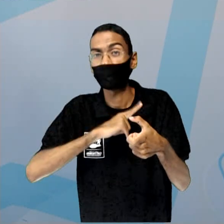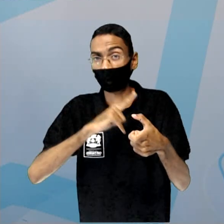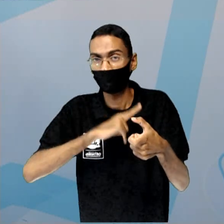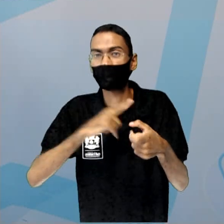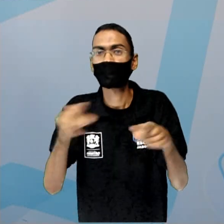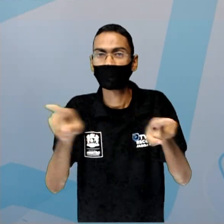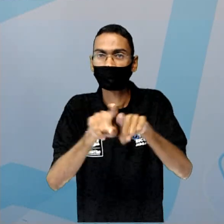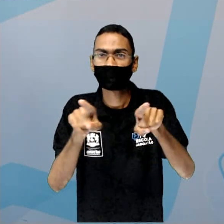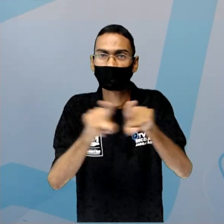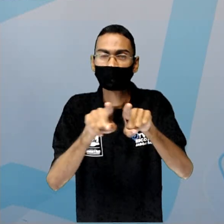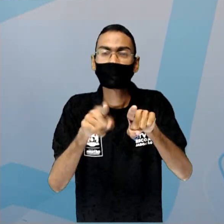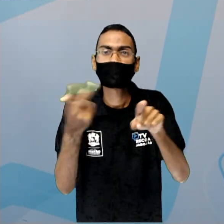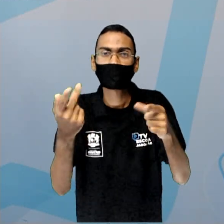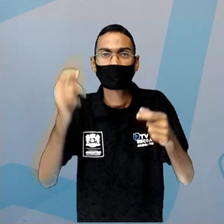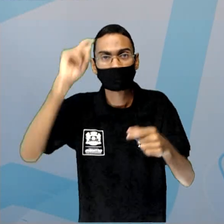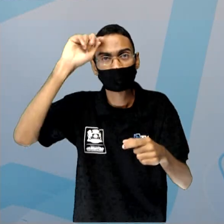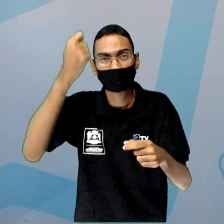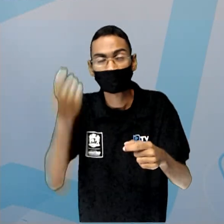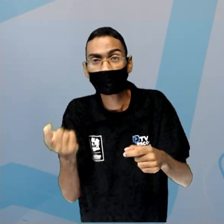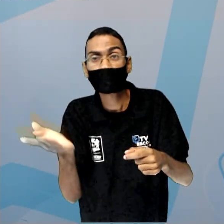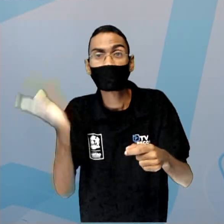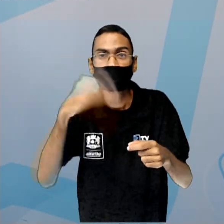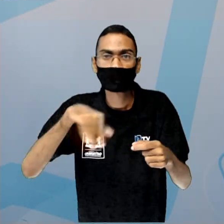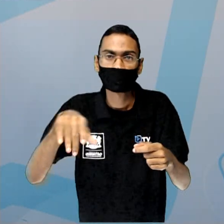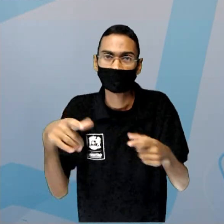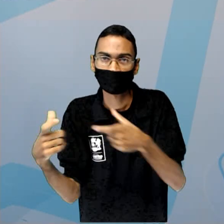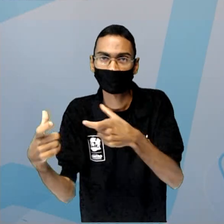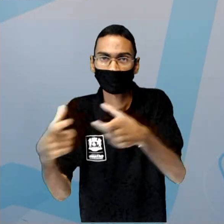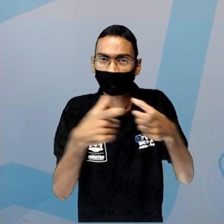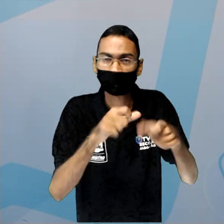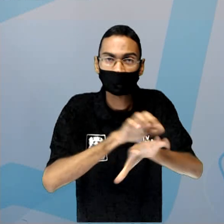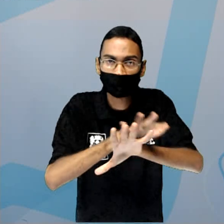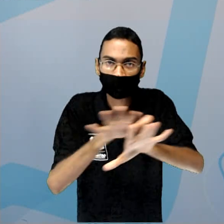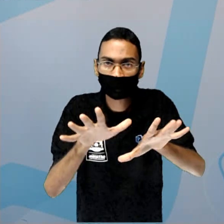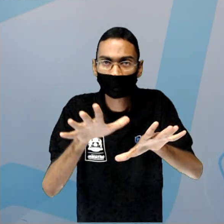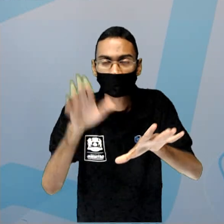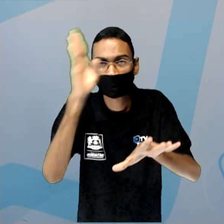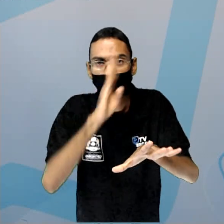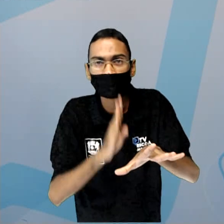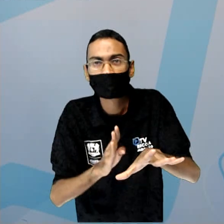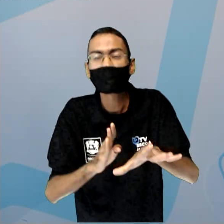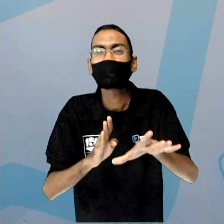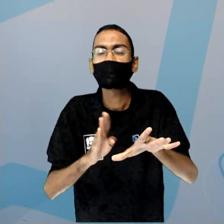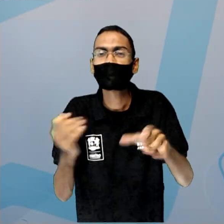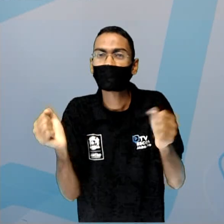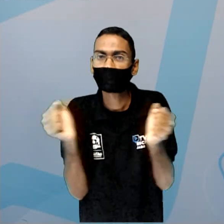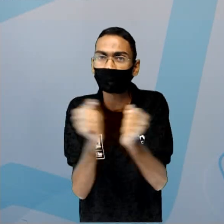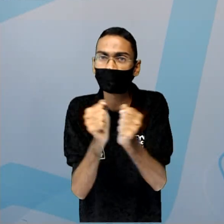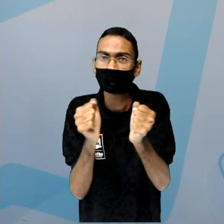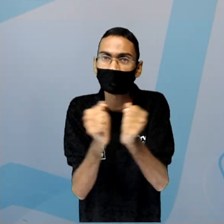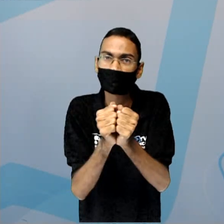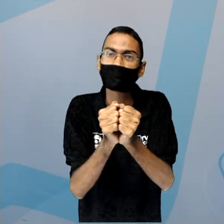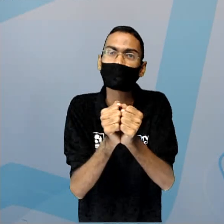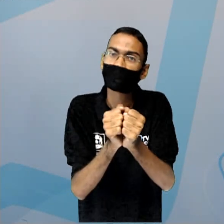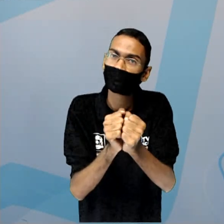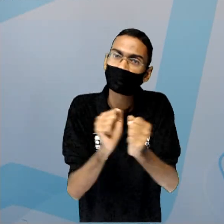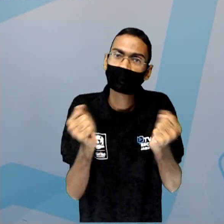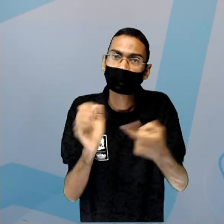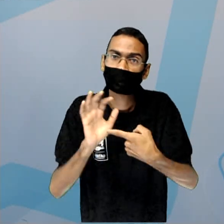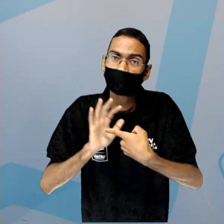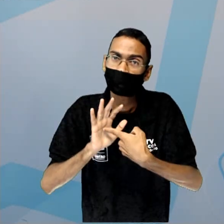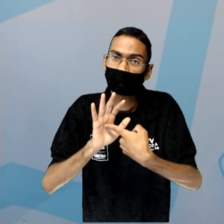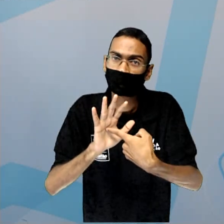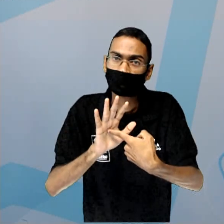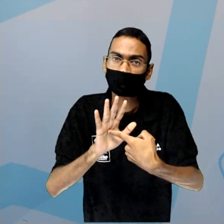para um determinado local de várias regiões diferentes, eles foram, então, juntando, unindo e surgiu uma